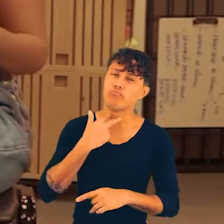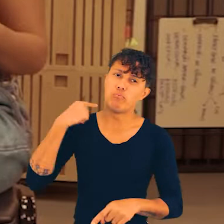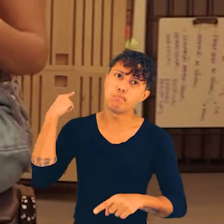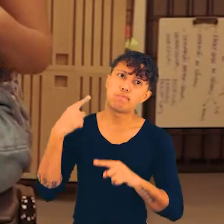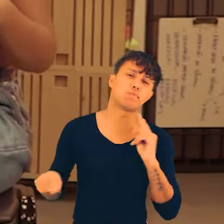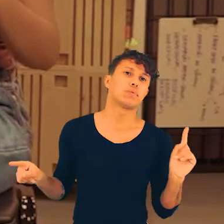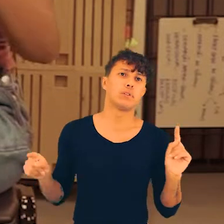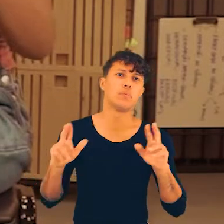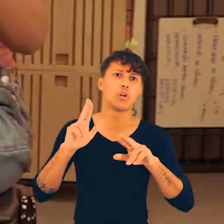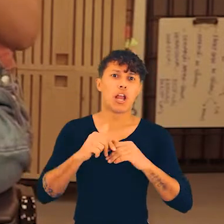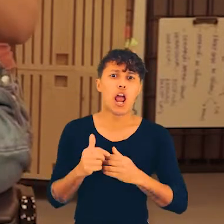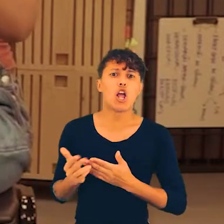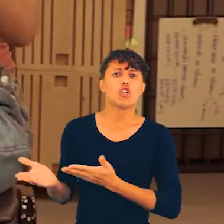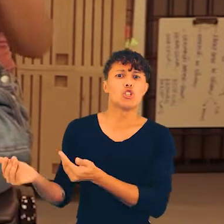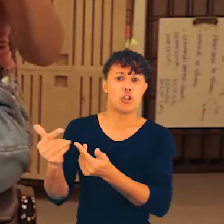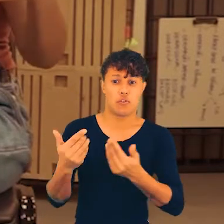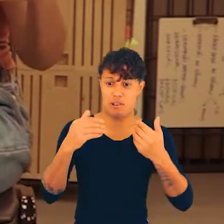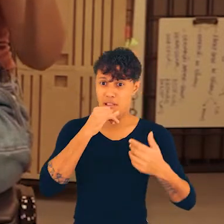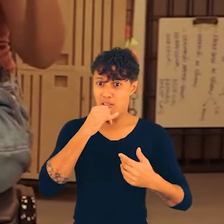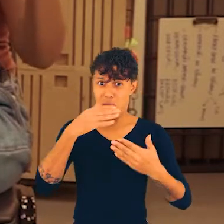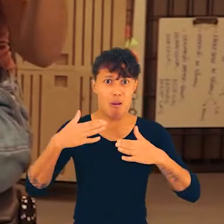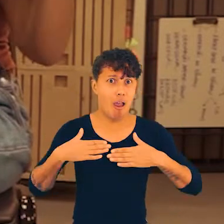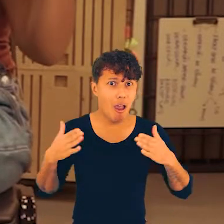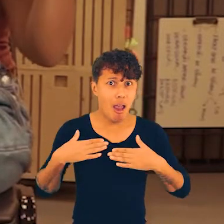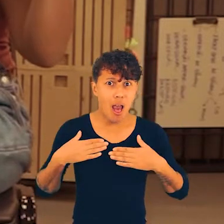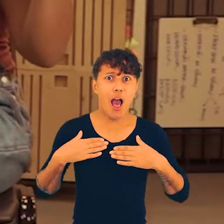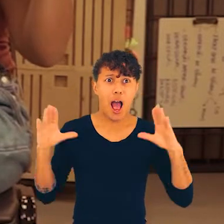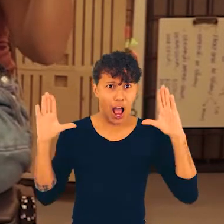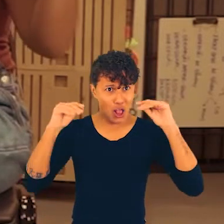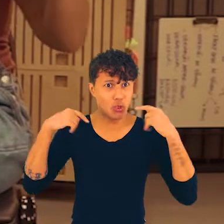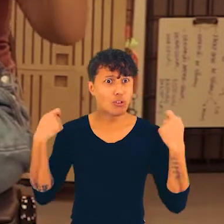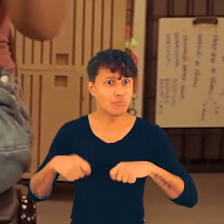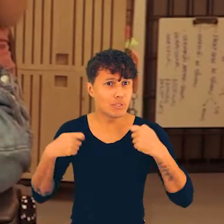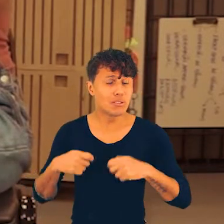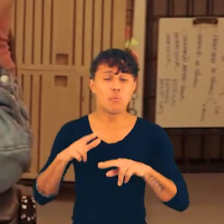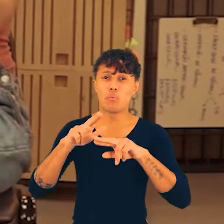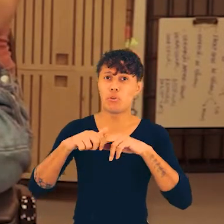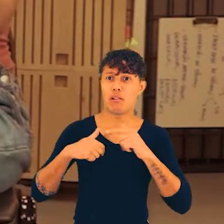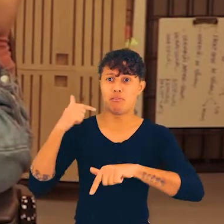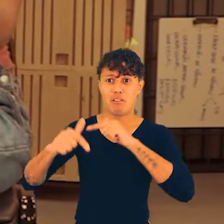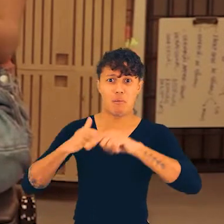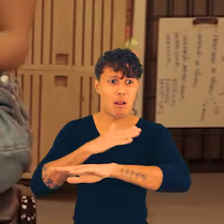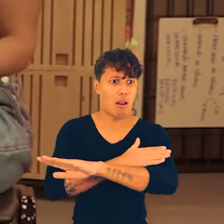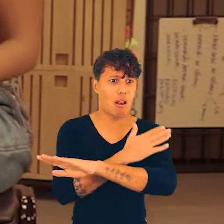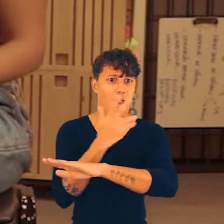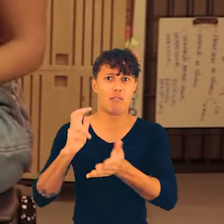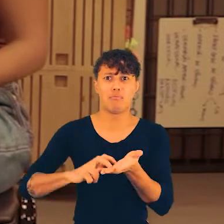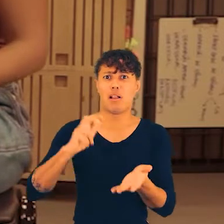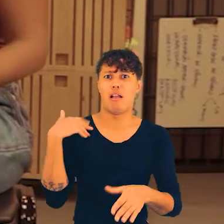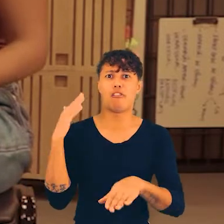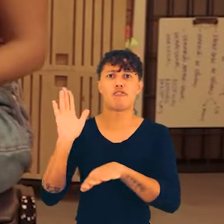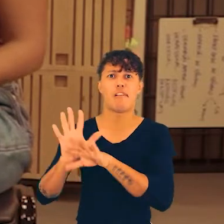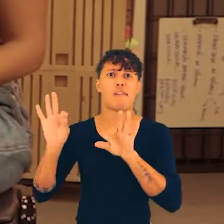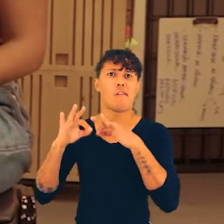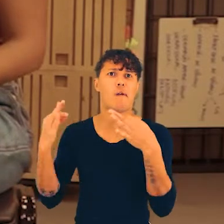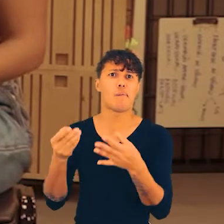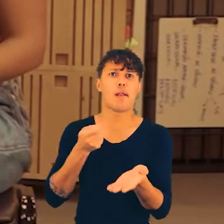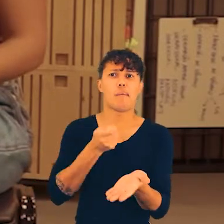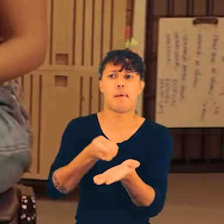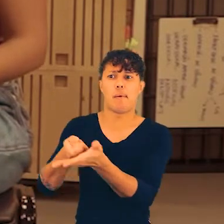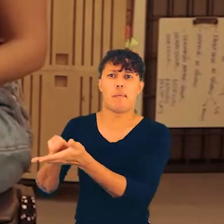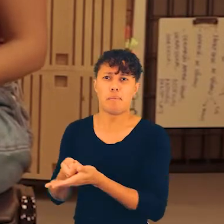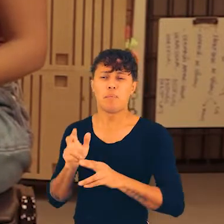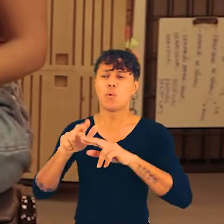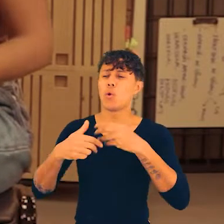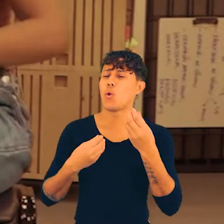período noturno, porque vários jovens, assim como eu, precisavam estudar à noite, porque tinham que trabalhar durante o dia para ajudar dentro